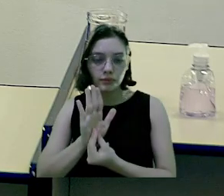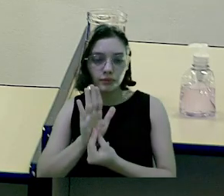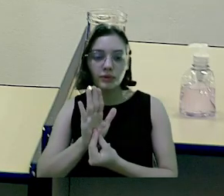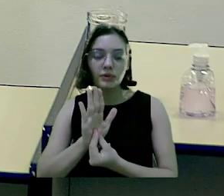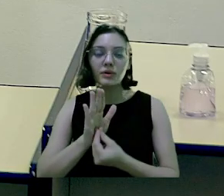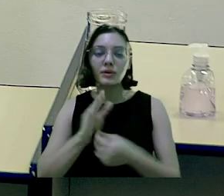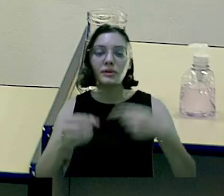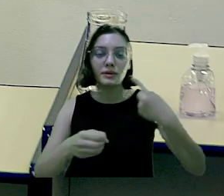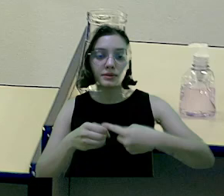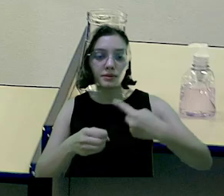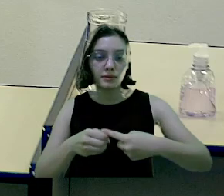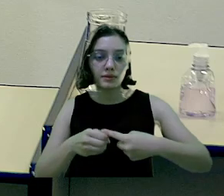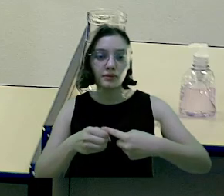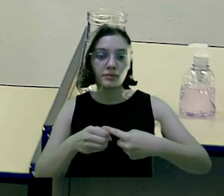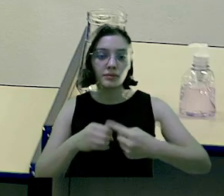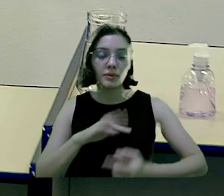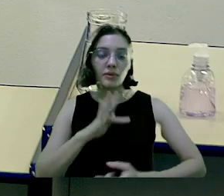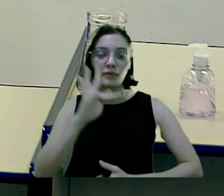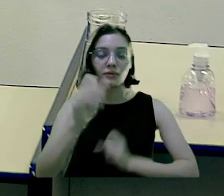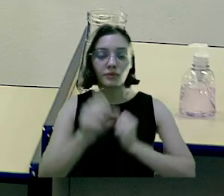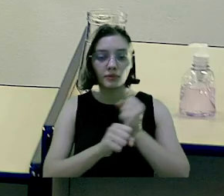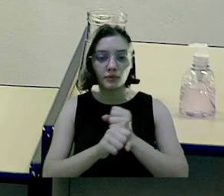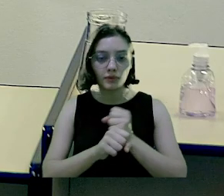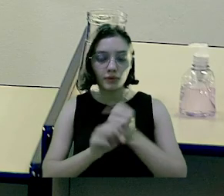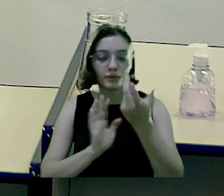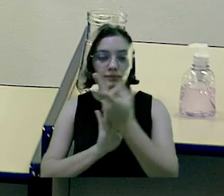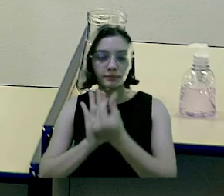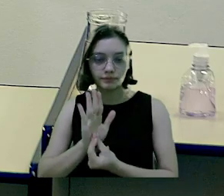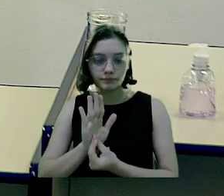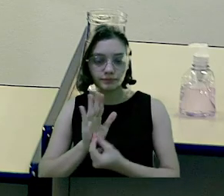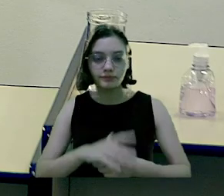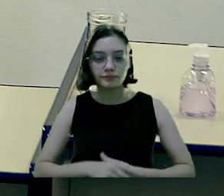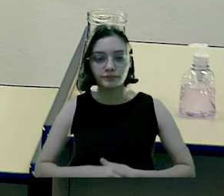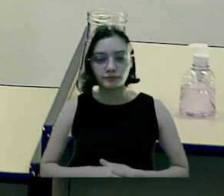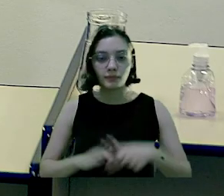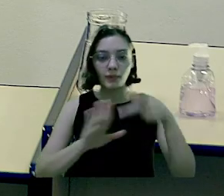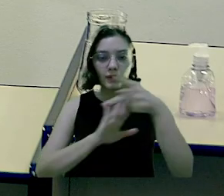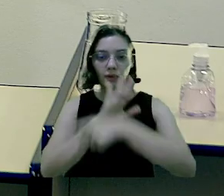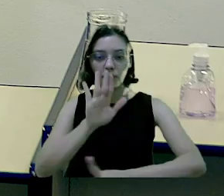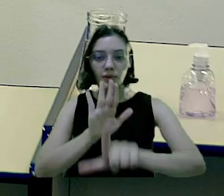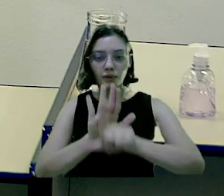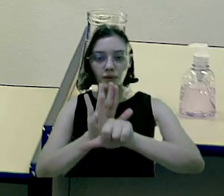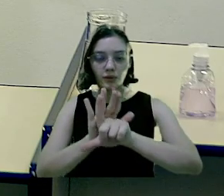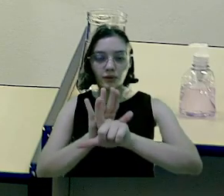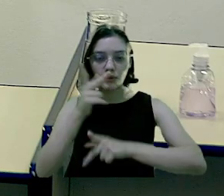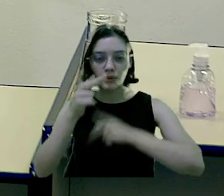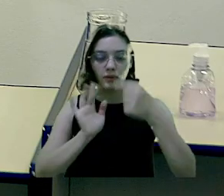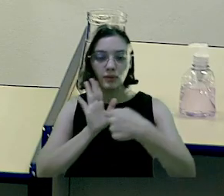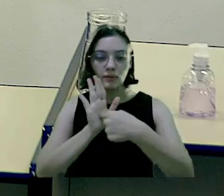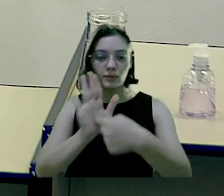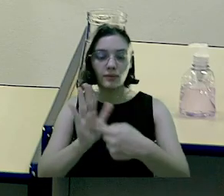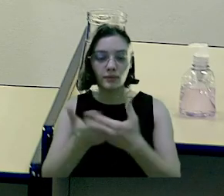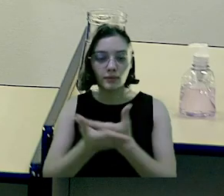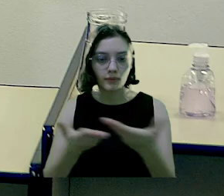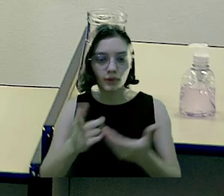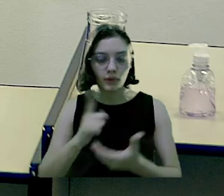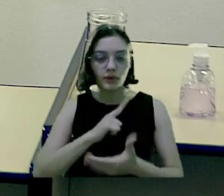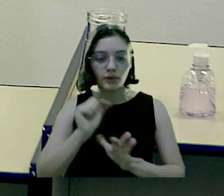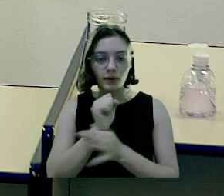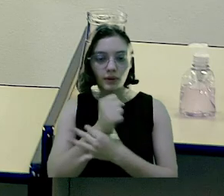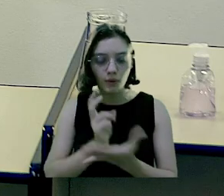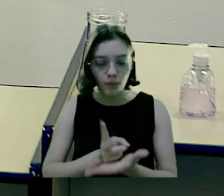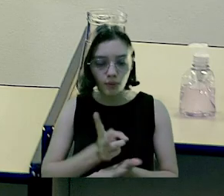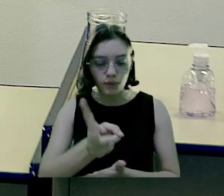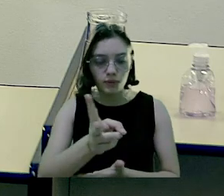e a fixação de despesas do município para o próximo exercício financeiro. O projeto de lei que ora apresenta visa